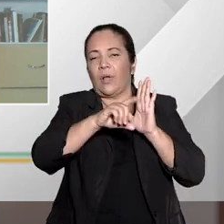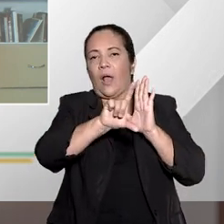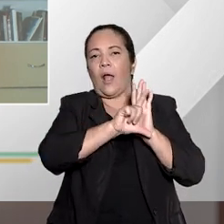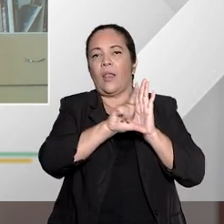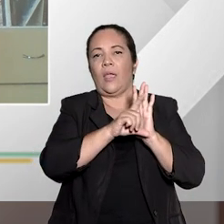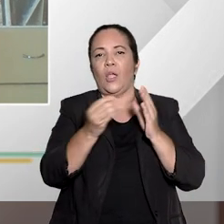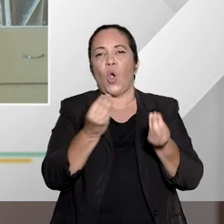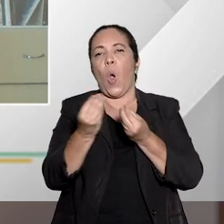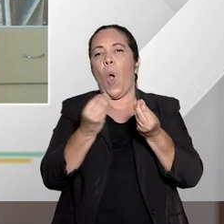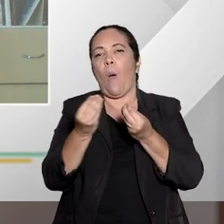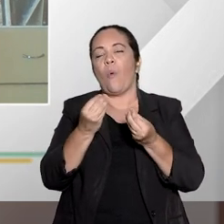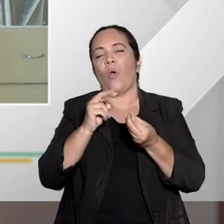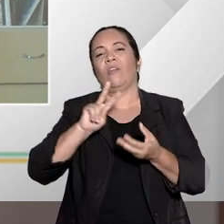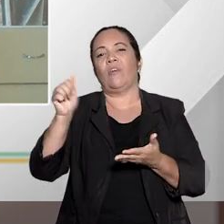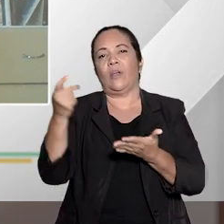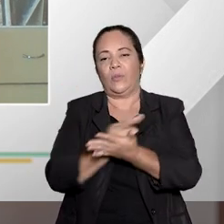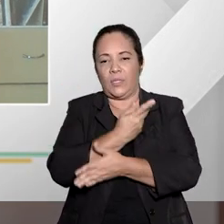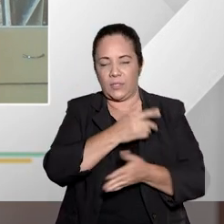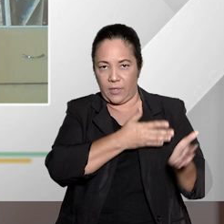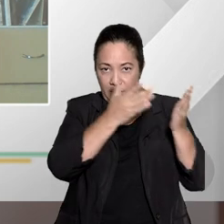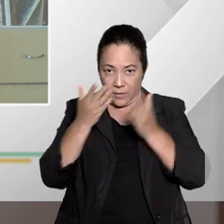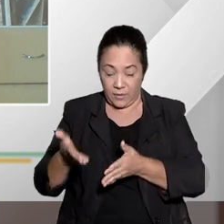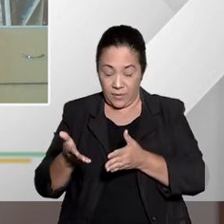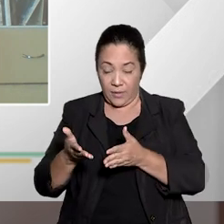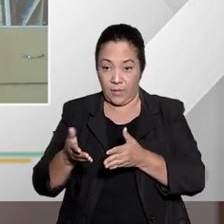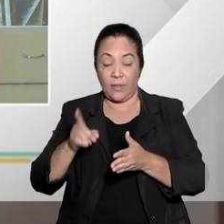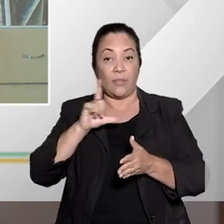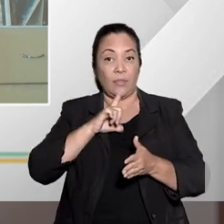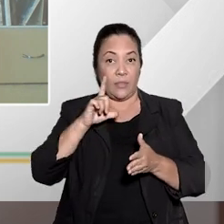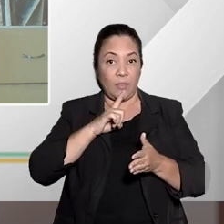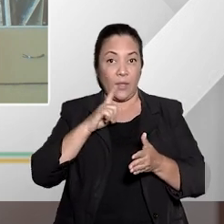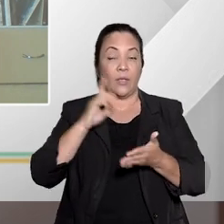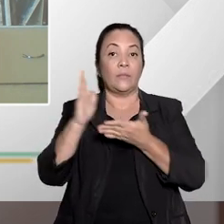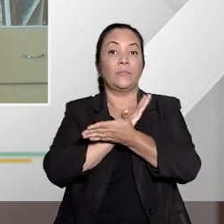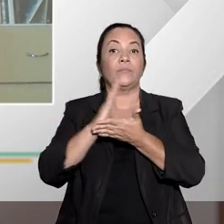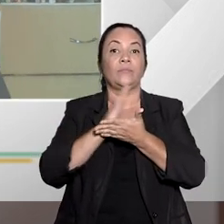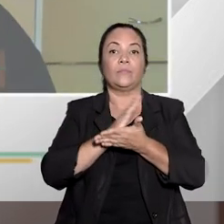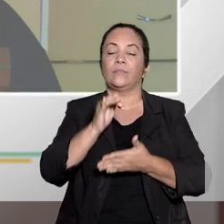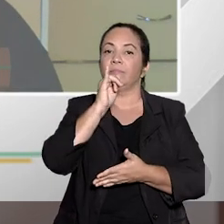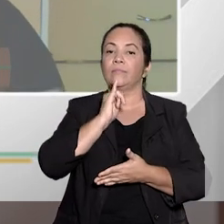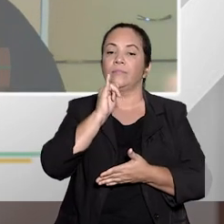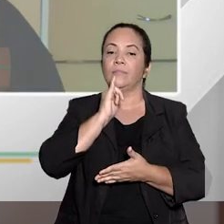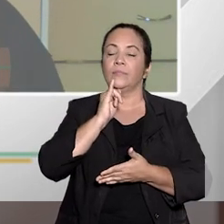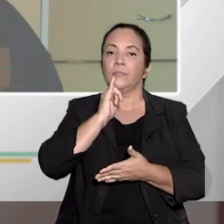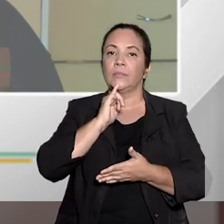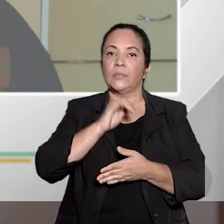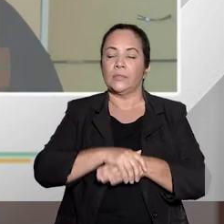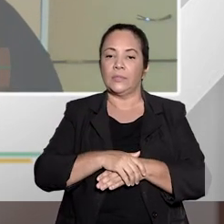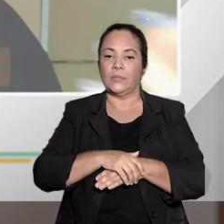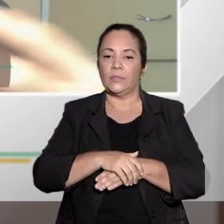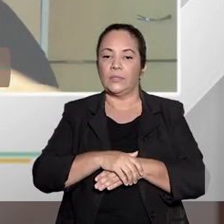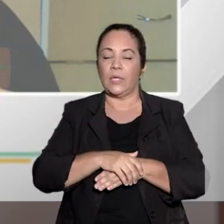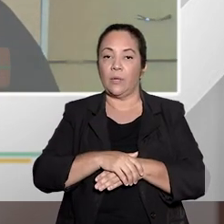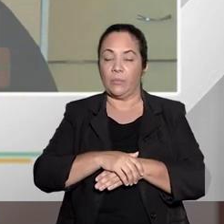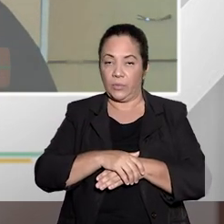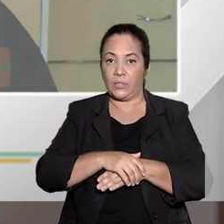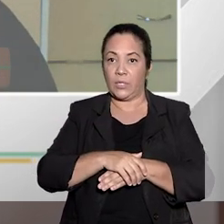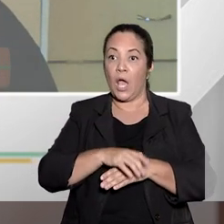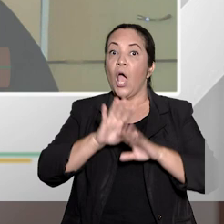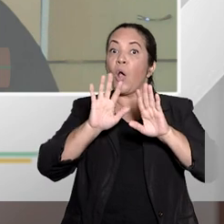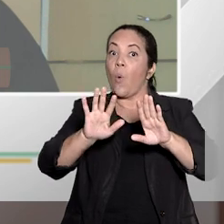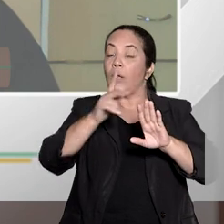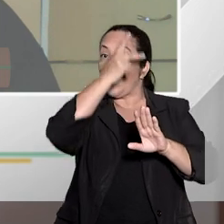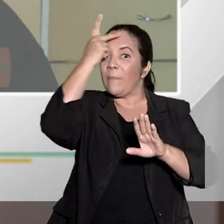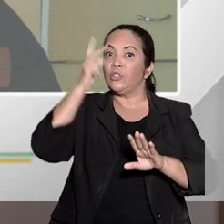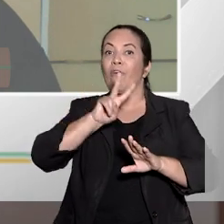Então, o Código de Processo Penal, ele vai trazer alguns exemplos, assim, de quando a coação à liberdade, ela